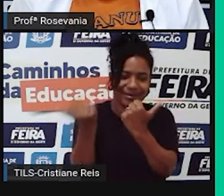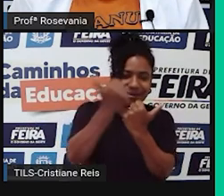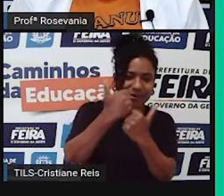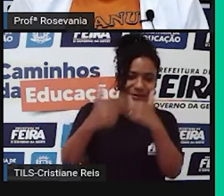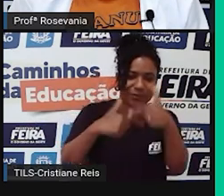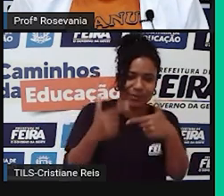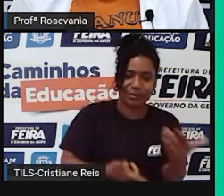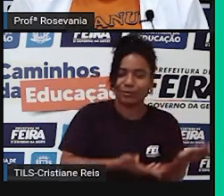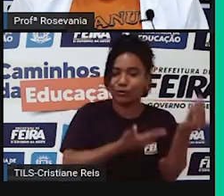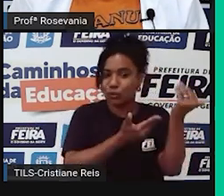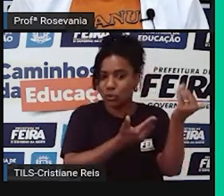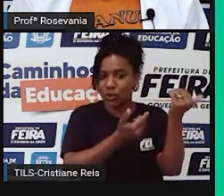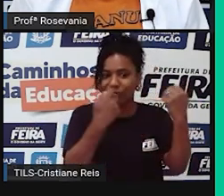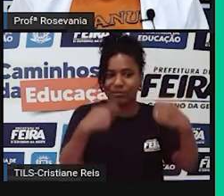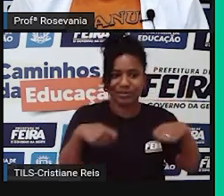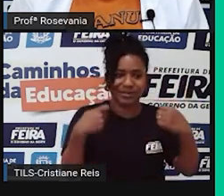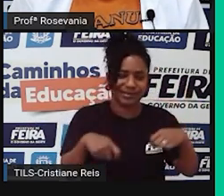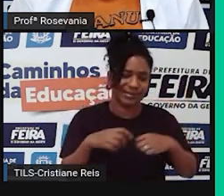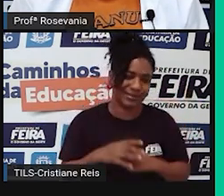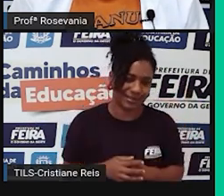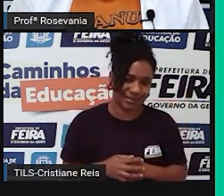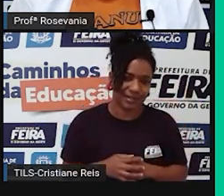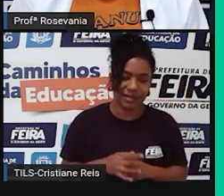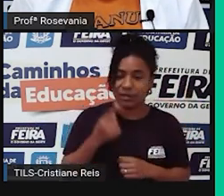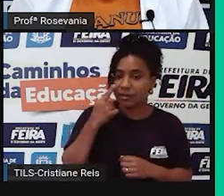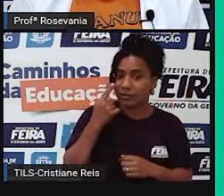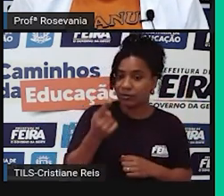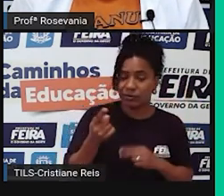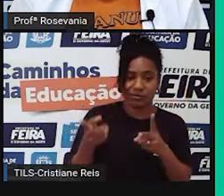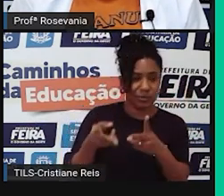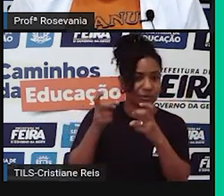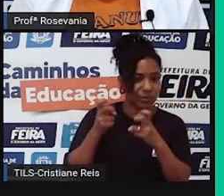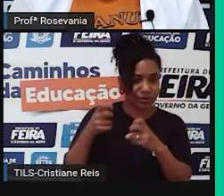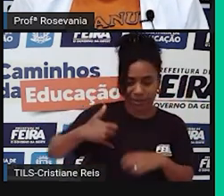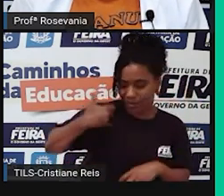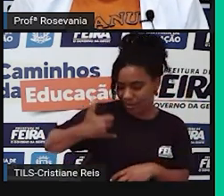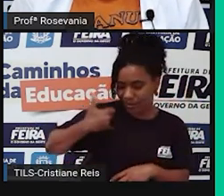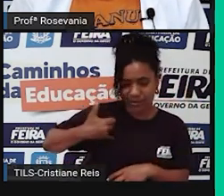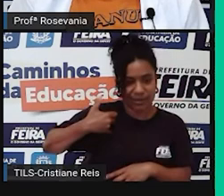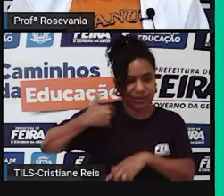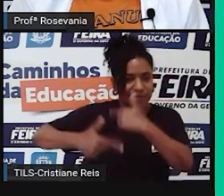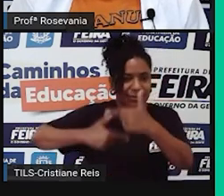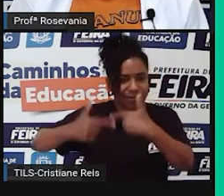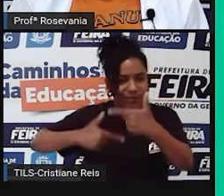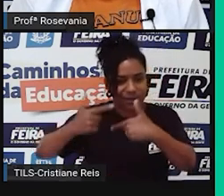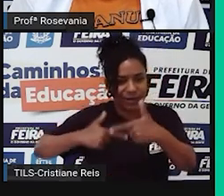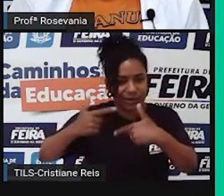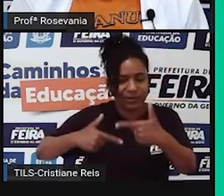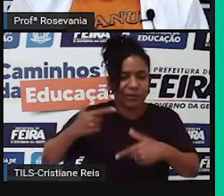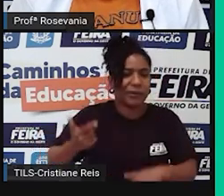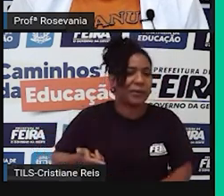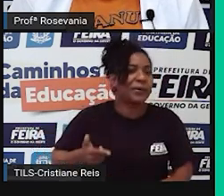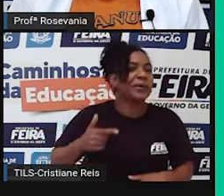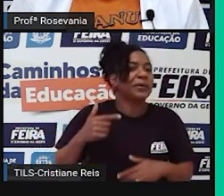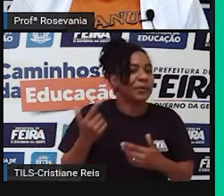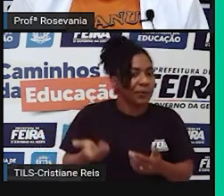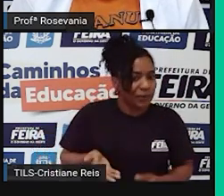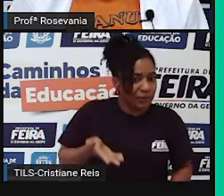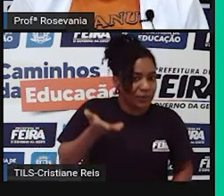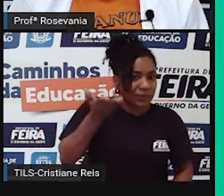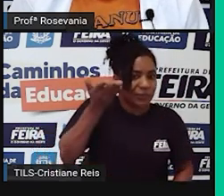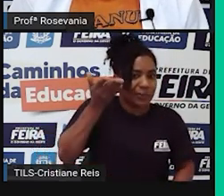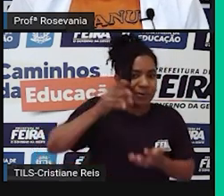que a cada ano que passa a população, né, a idade de trabalhar vai diminuindo e vai aumentando a população